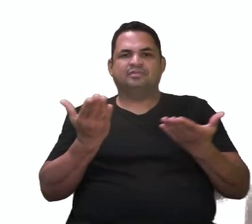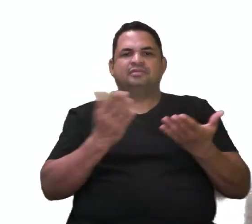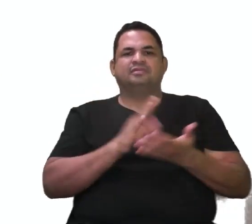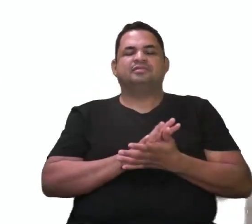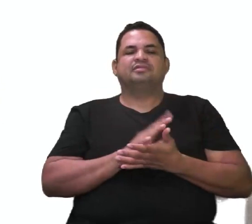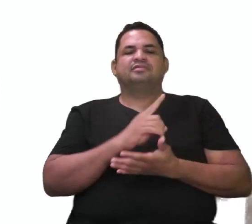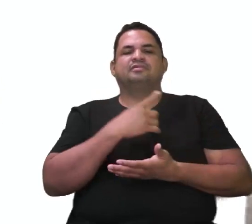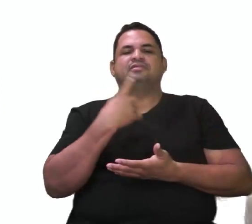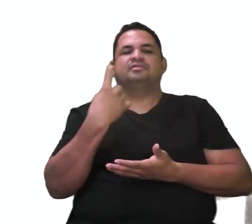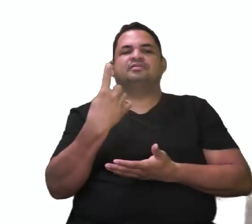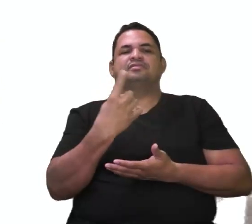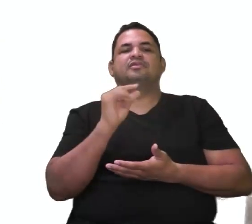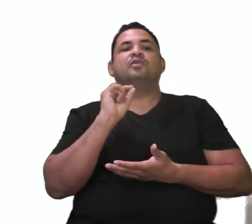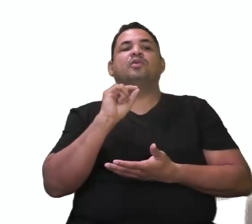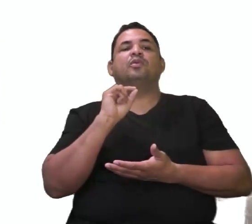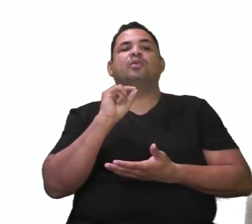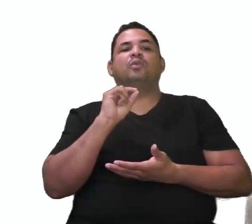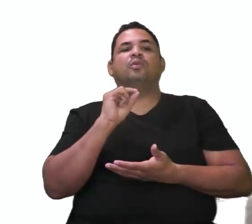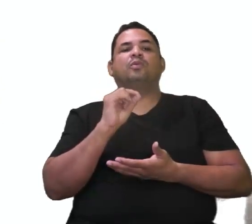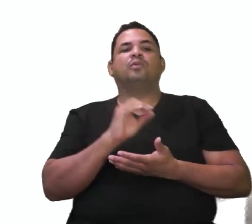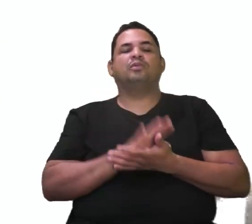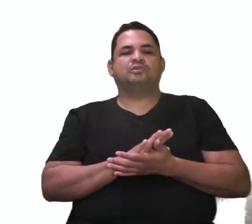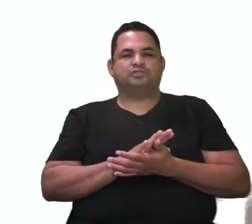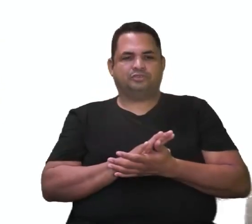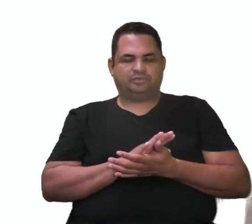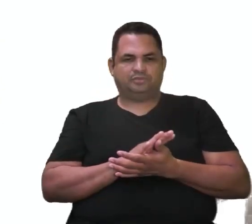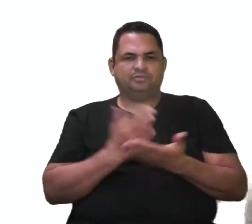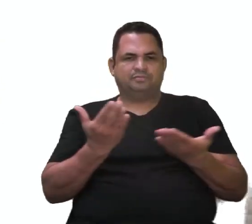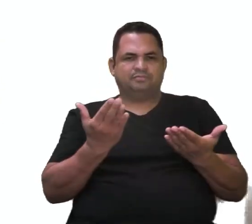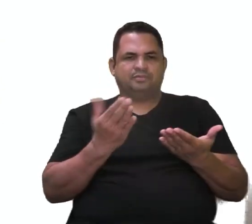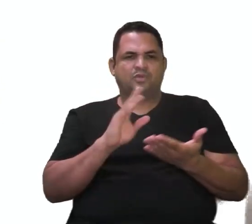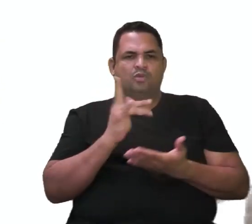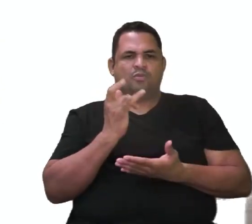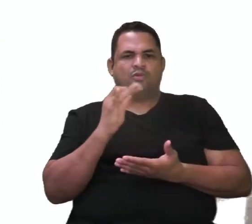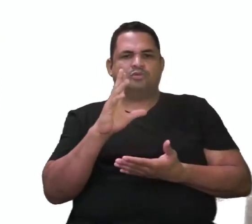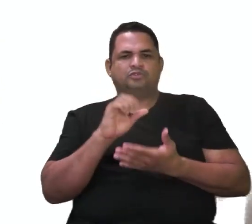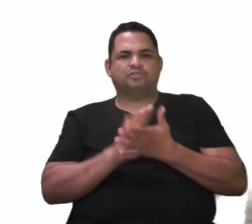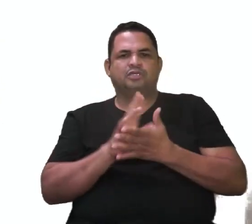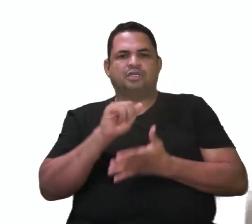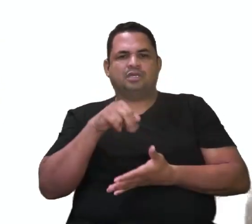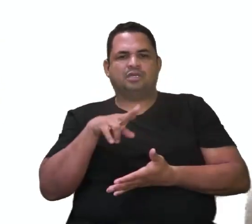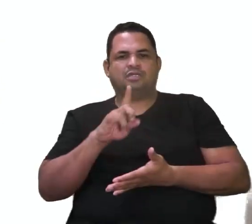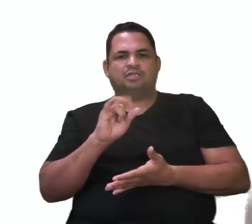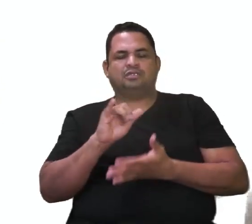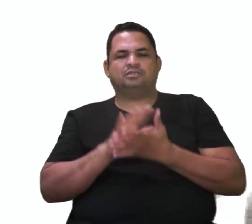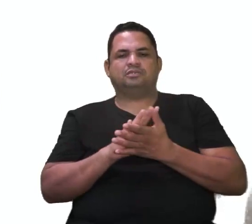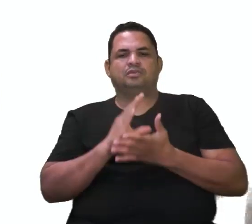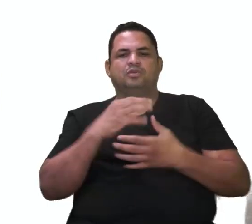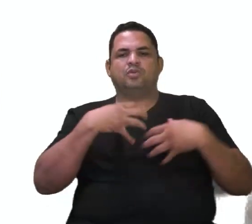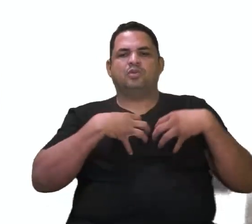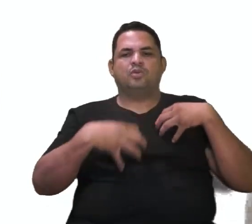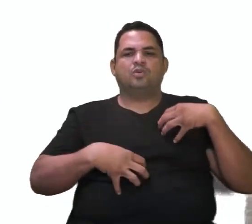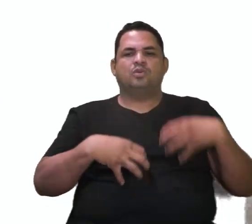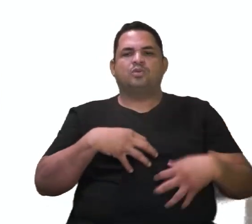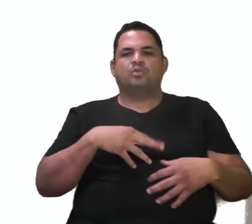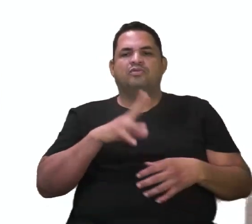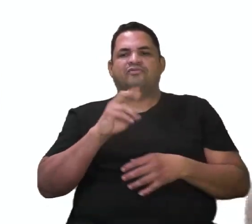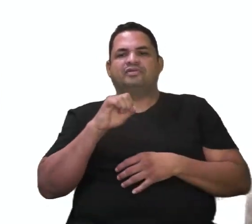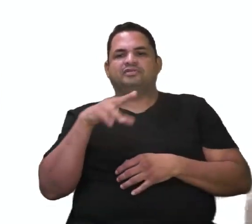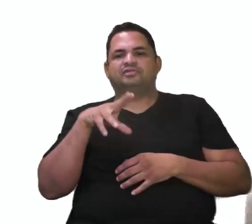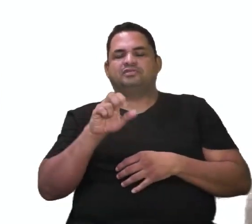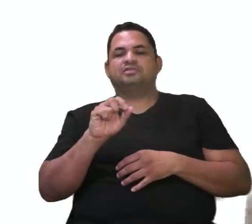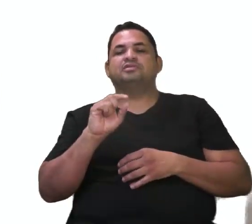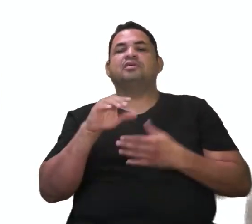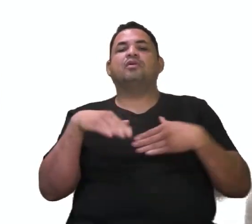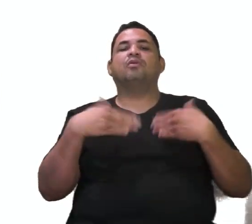bem. Nós falamos sobre o que, professora? Sobre homologia, analogia e órgãos vestigiais. O que